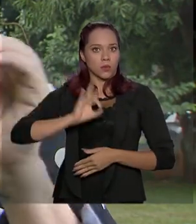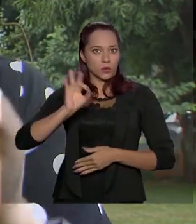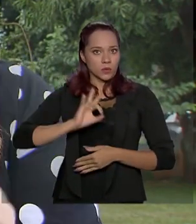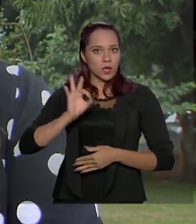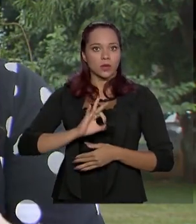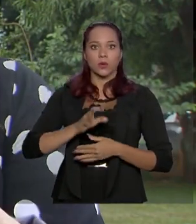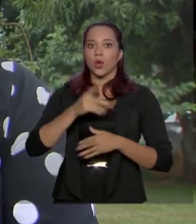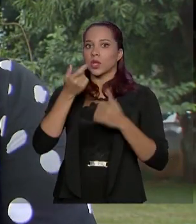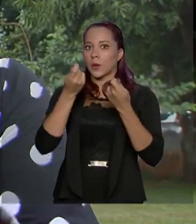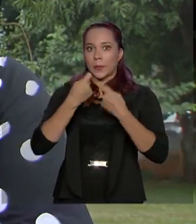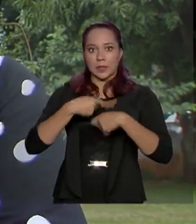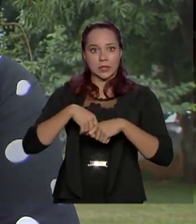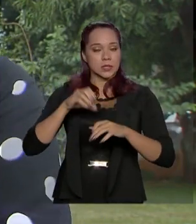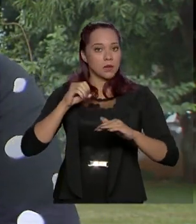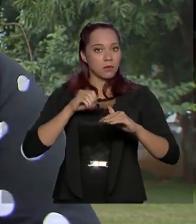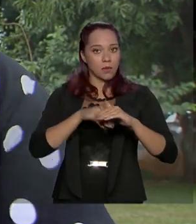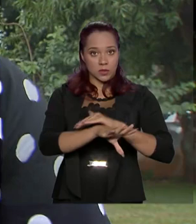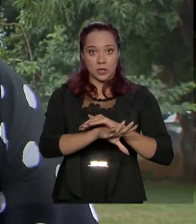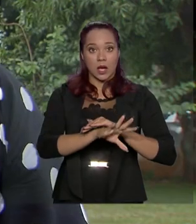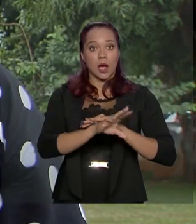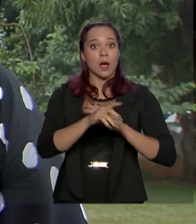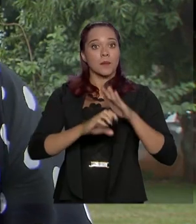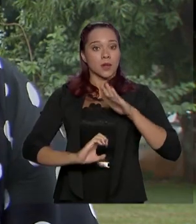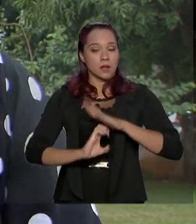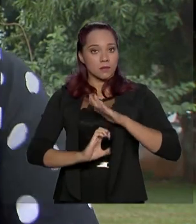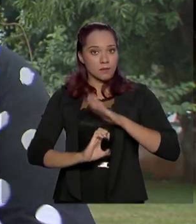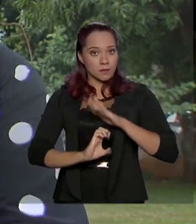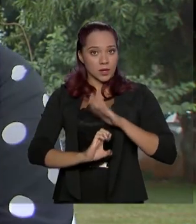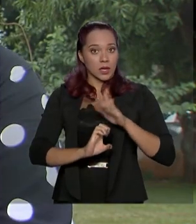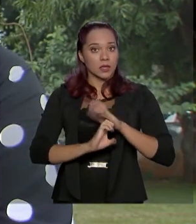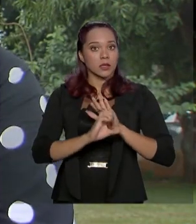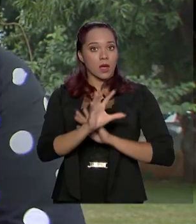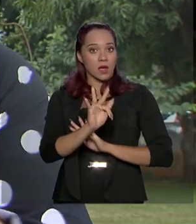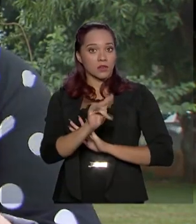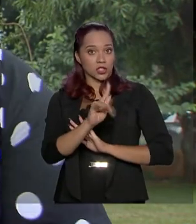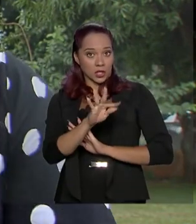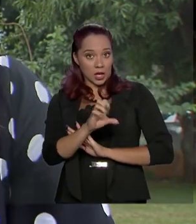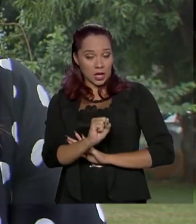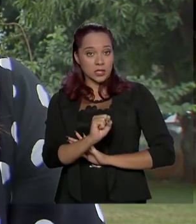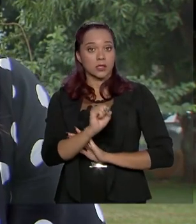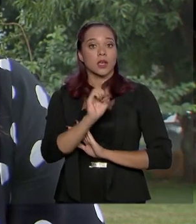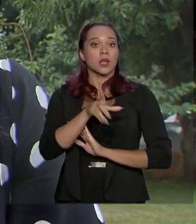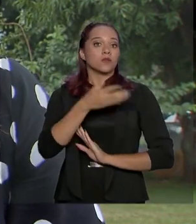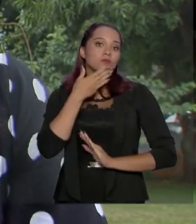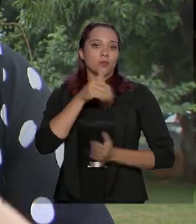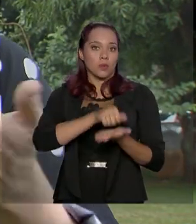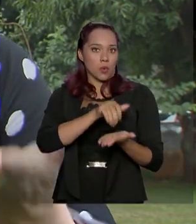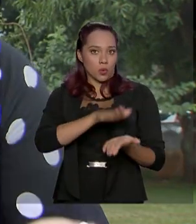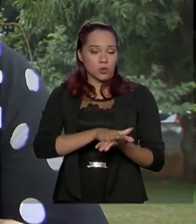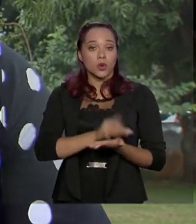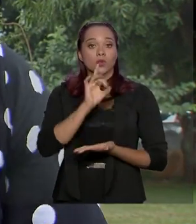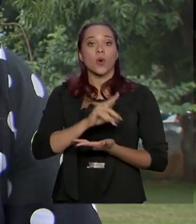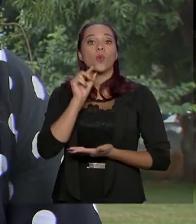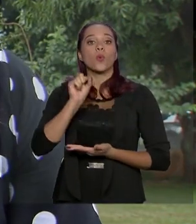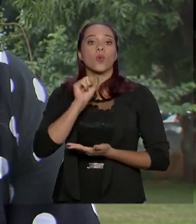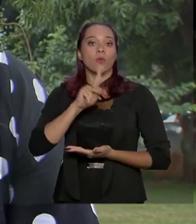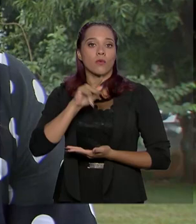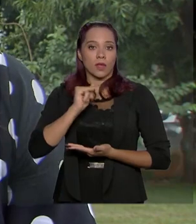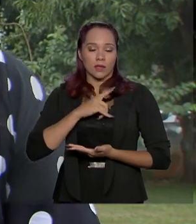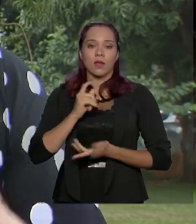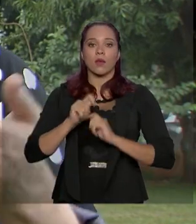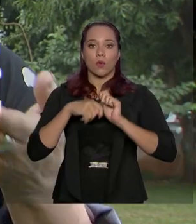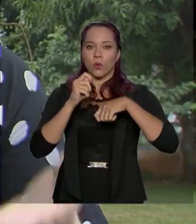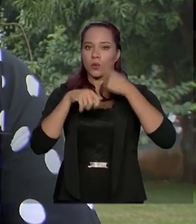deixam de ser depositados pelo empregador ao FGTS a título de multa. O que vai gerar uma